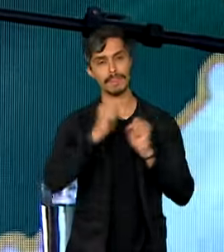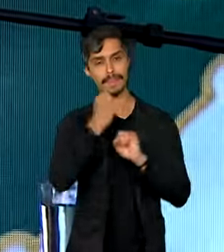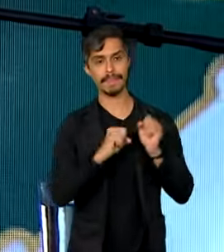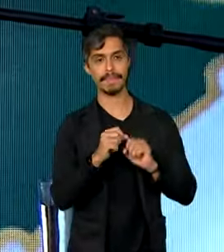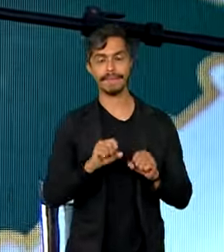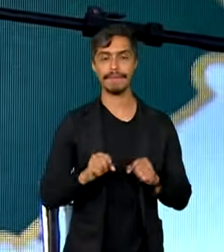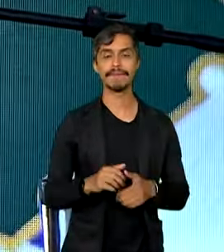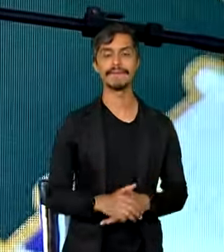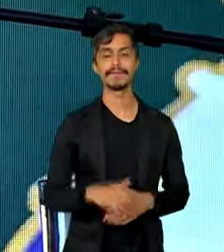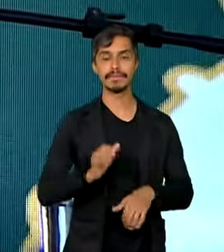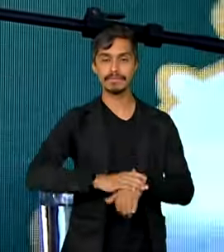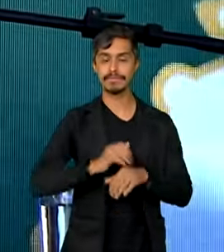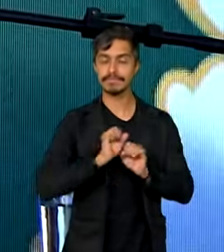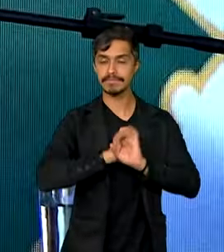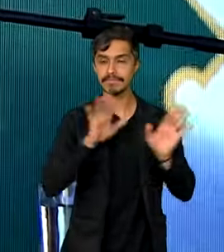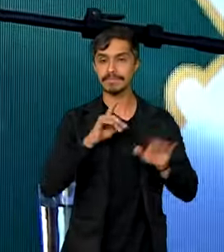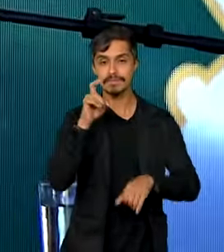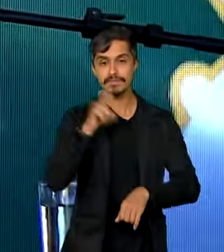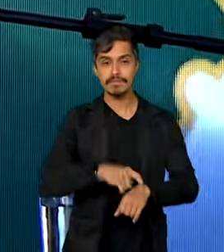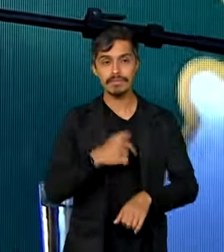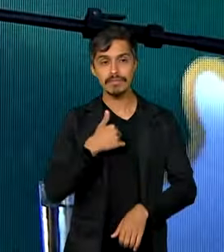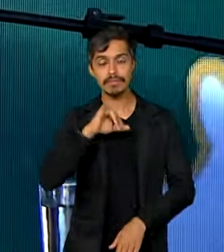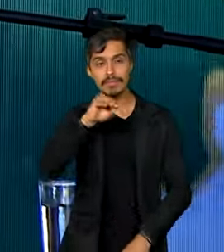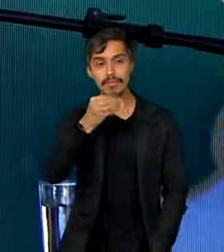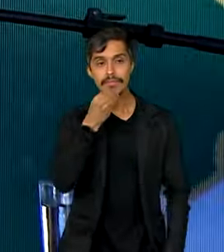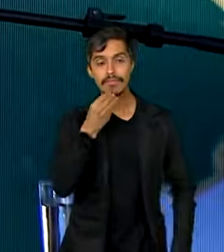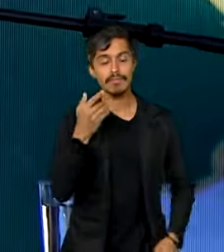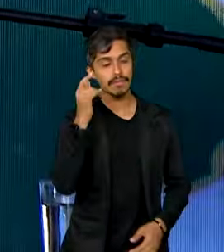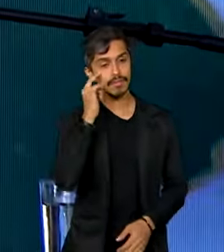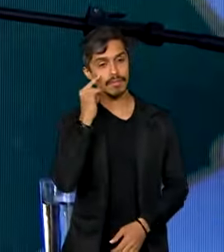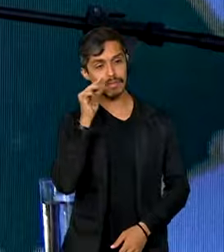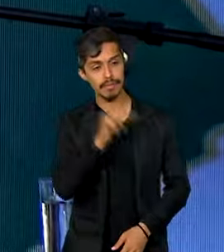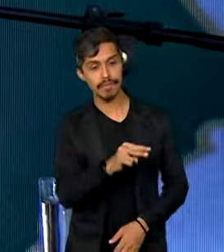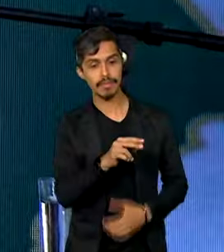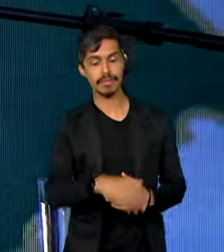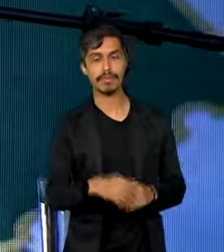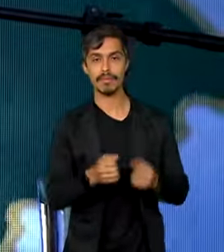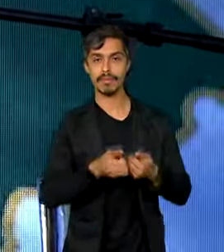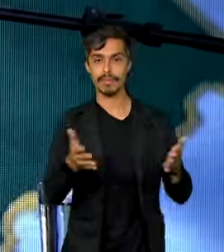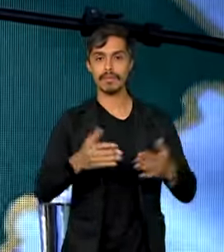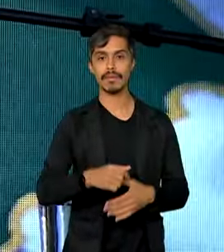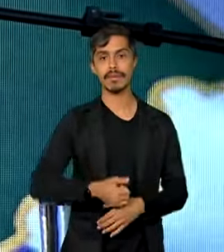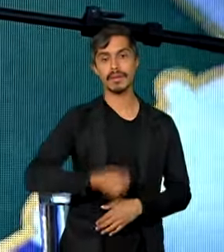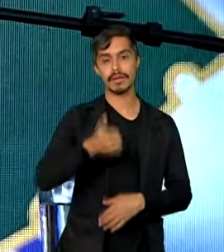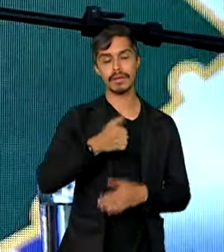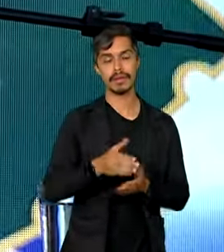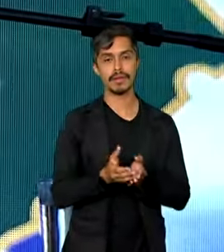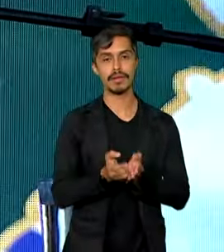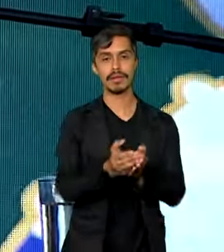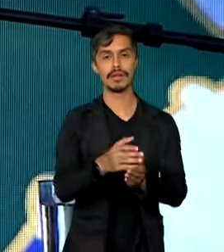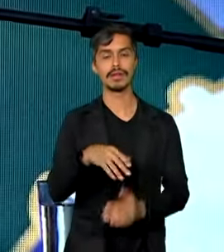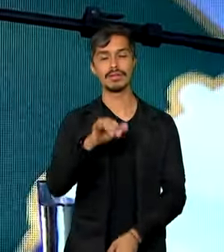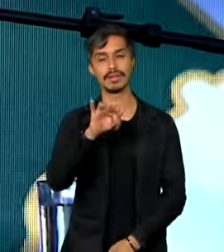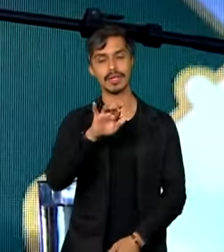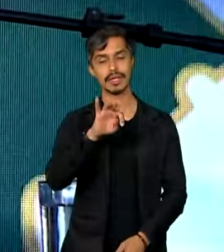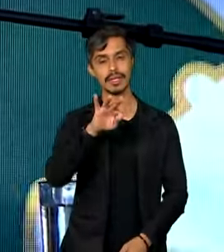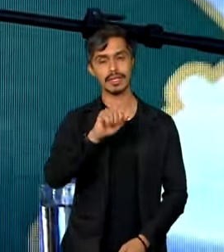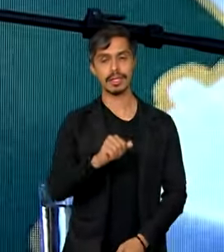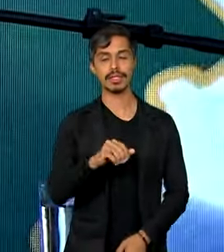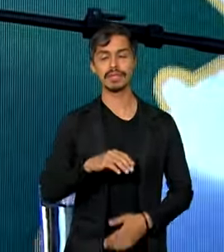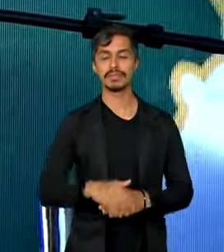ainda mais evidente quando tive a oportunidade de assistir ao lançamento da primeira Fragata Clássica Mandaré